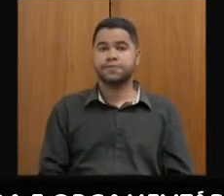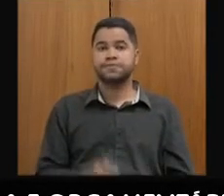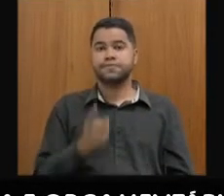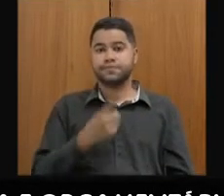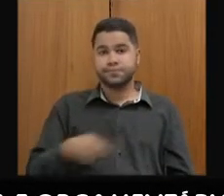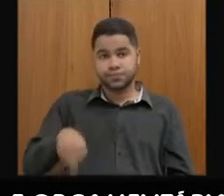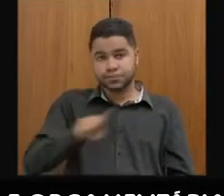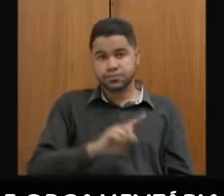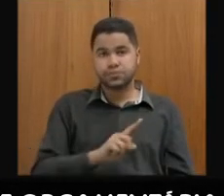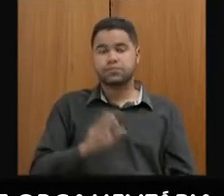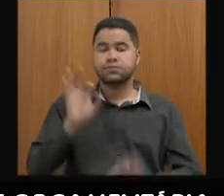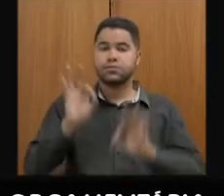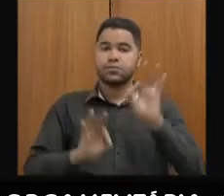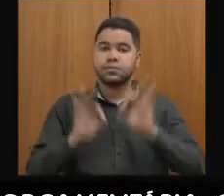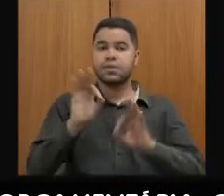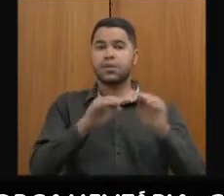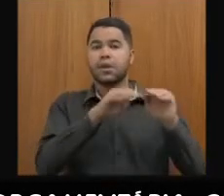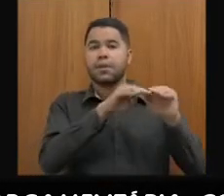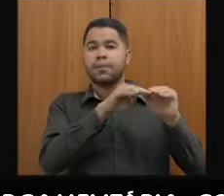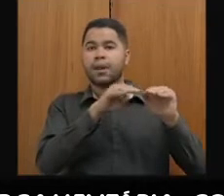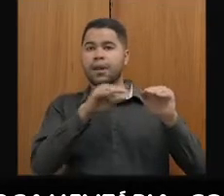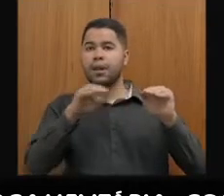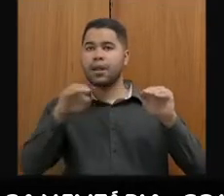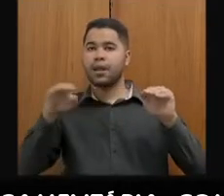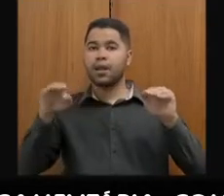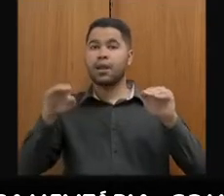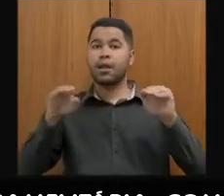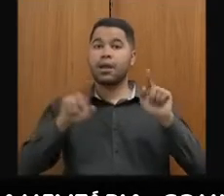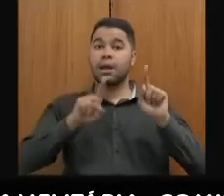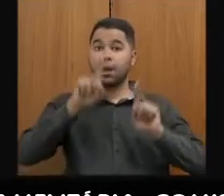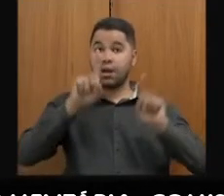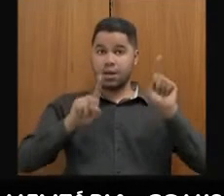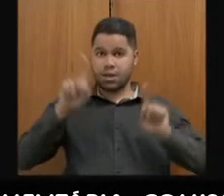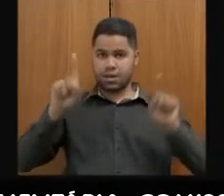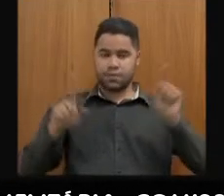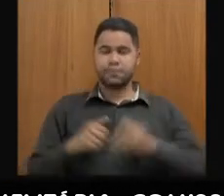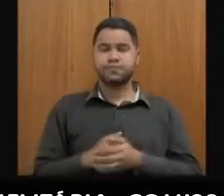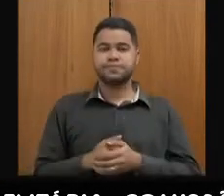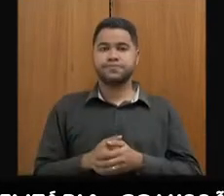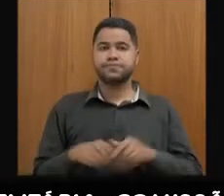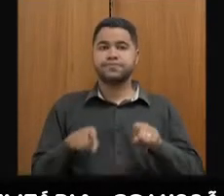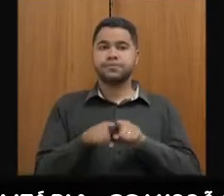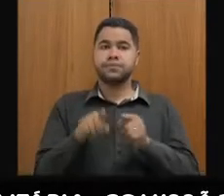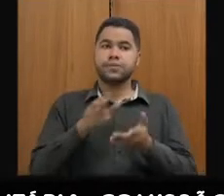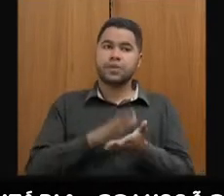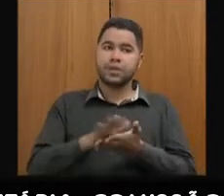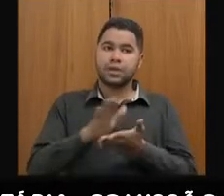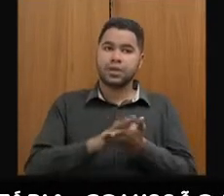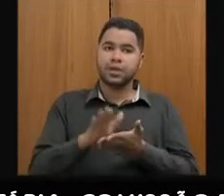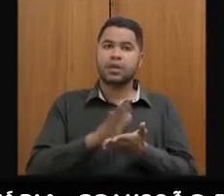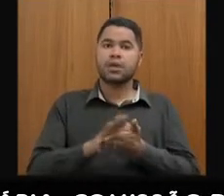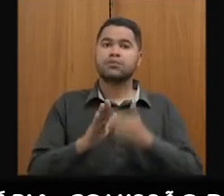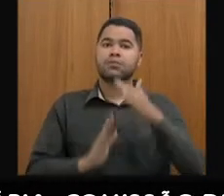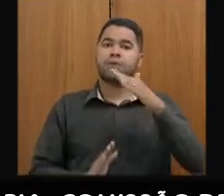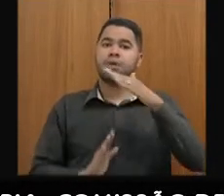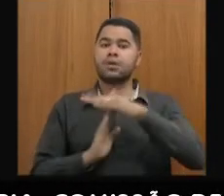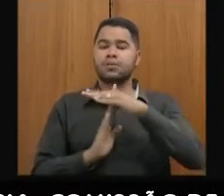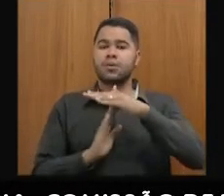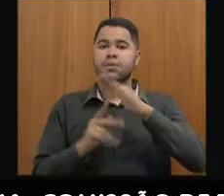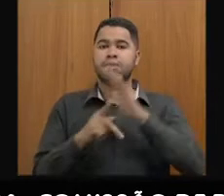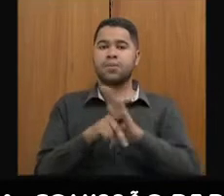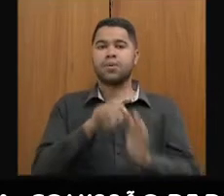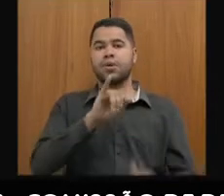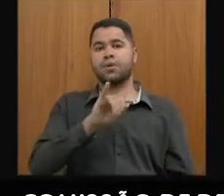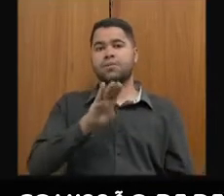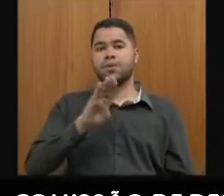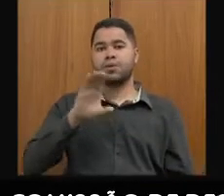fazer, vamos equacionar através de um leilão. O TED de gastos, que chama-se gastos limitados à variação do IPCA,